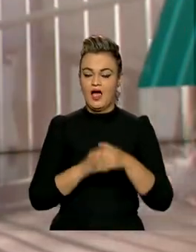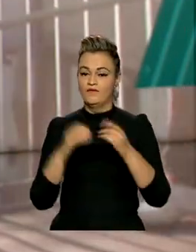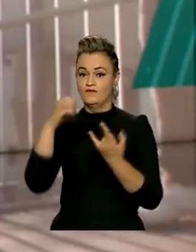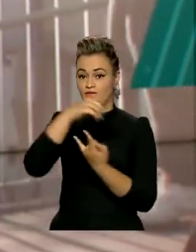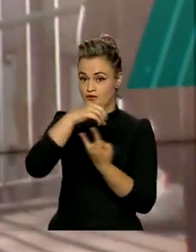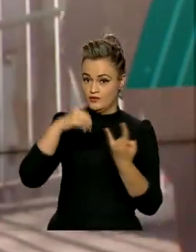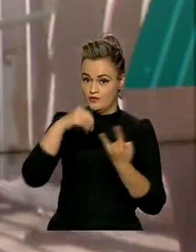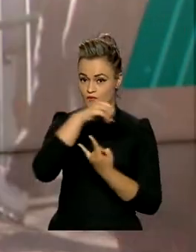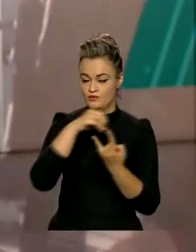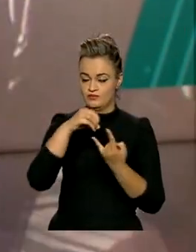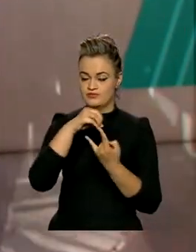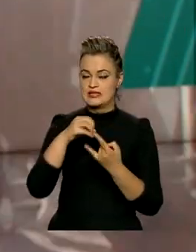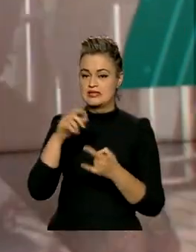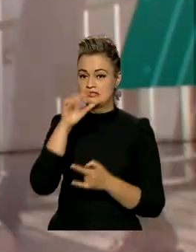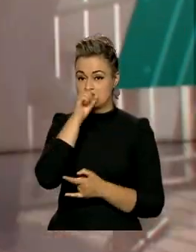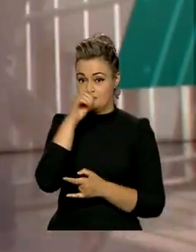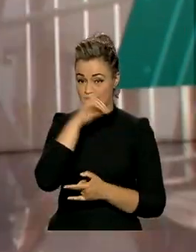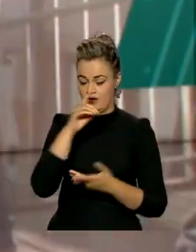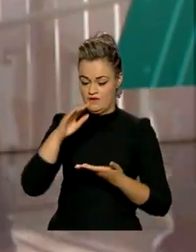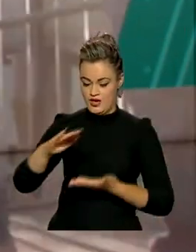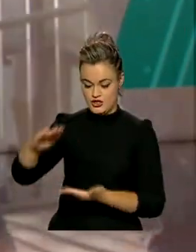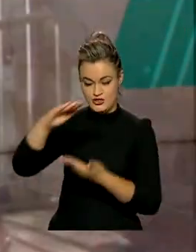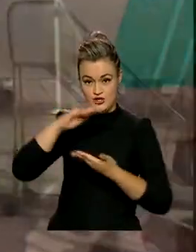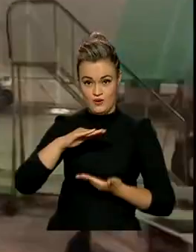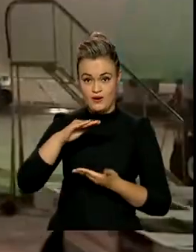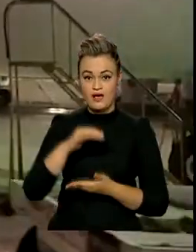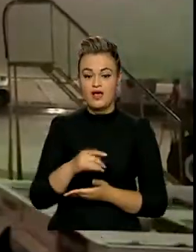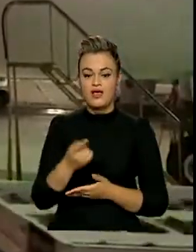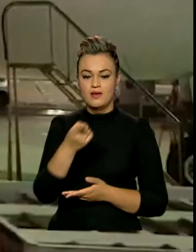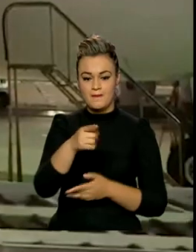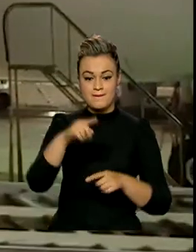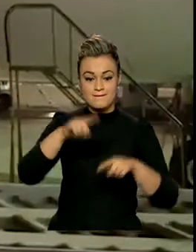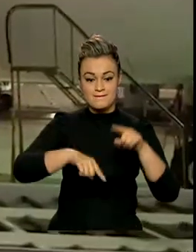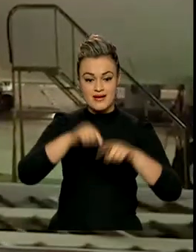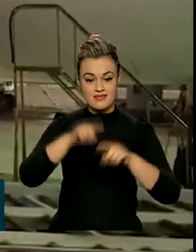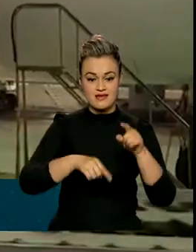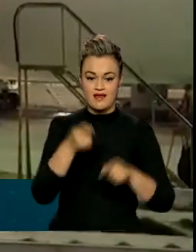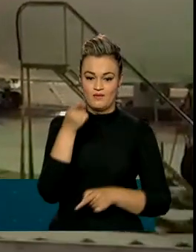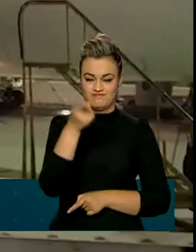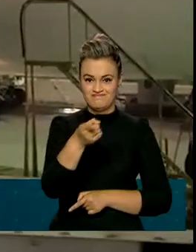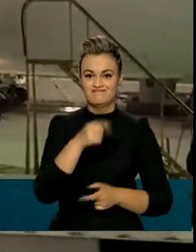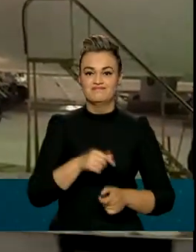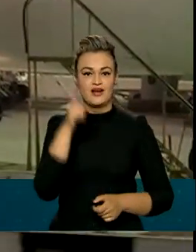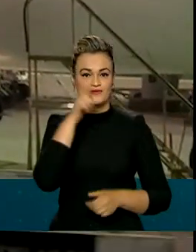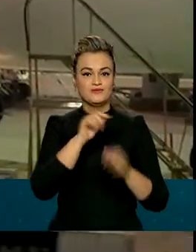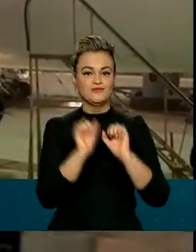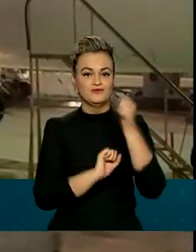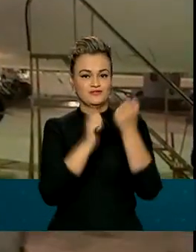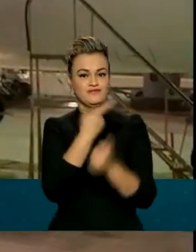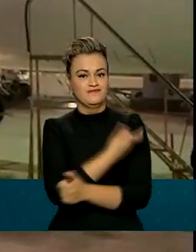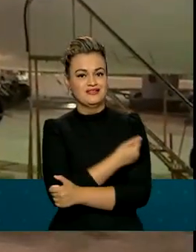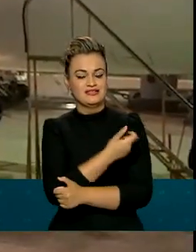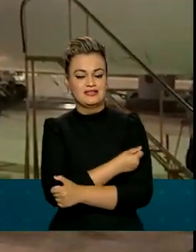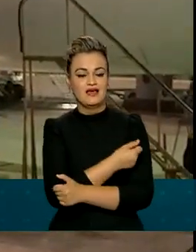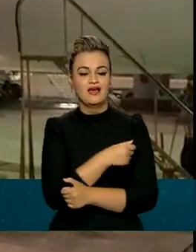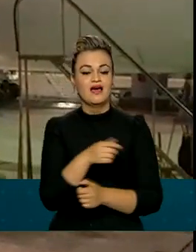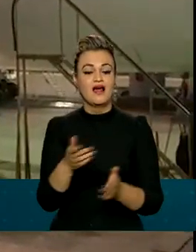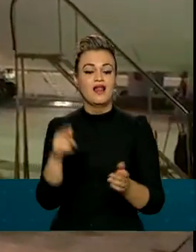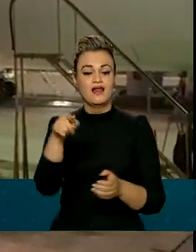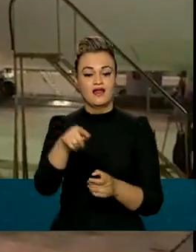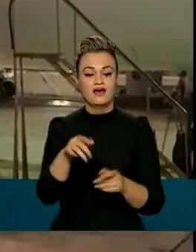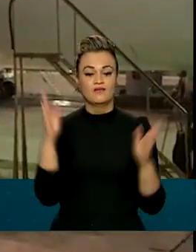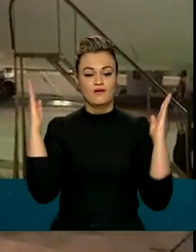Oswaldo Cruz recebeu neste fim de semana mais uma remessa de ingrediente farmacêutico ativo. O insumo chegou no